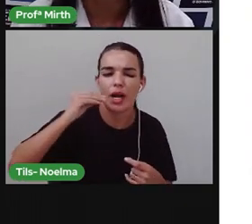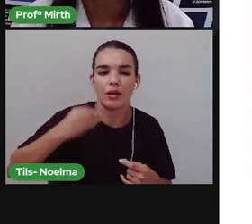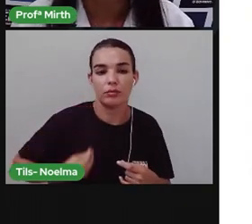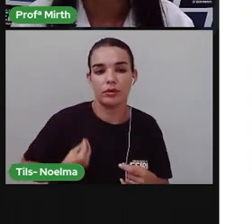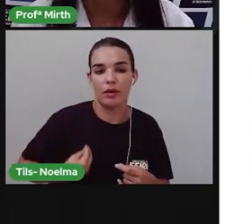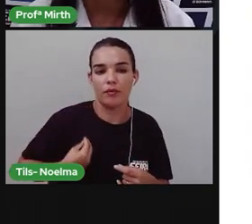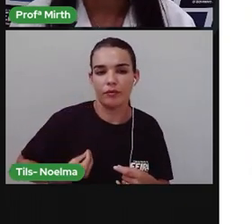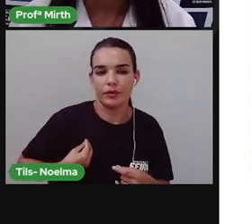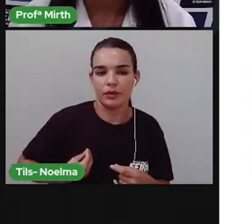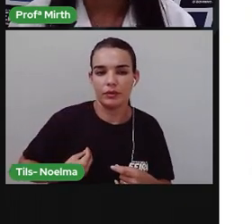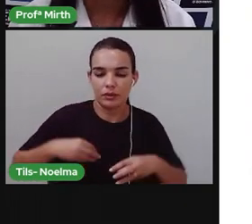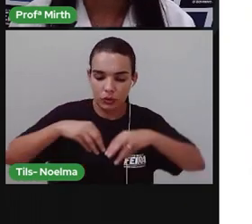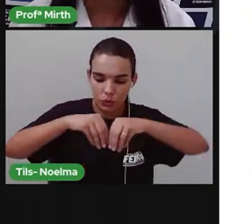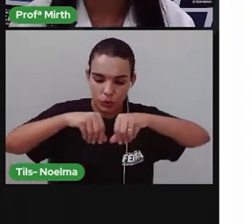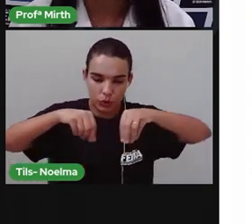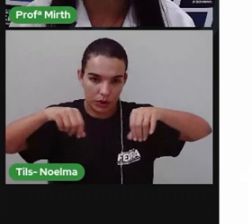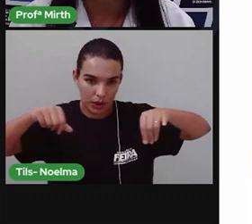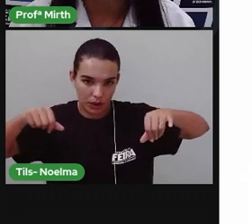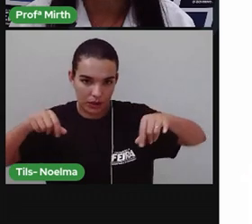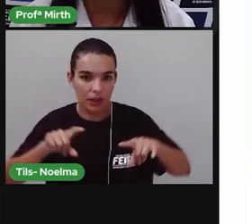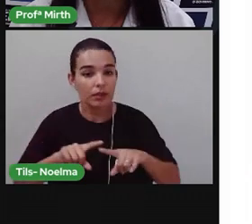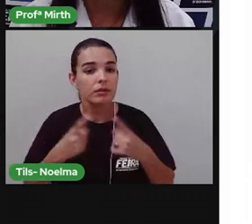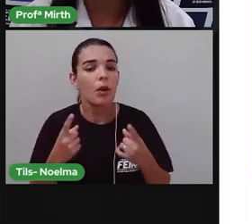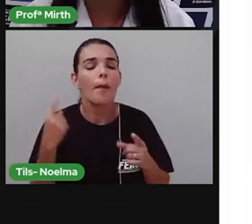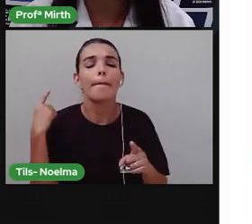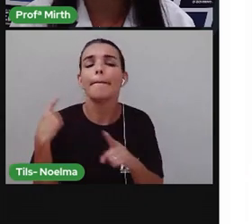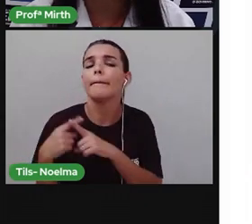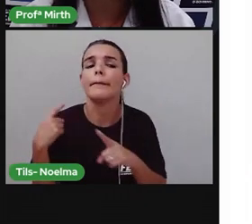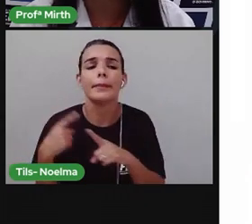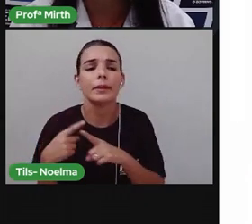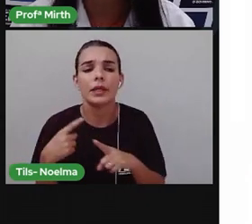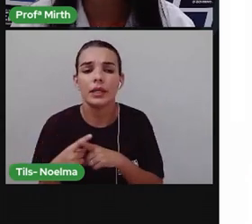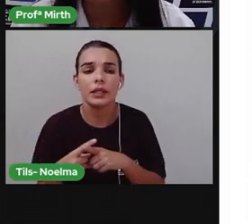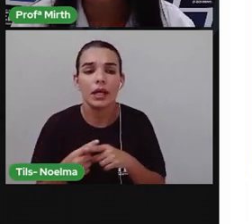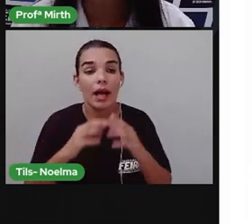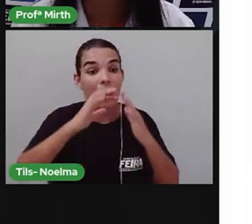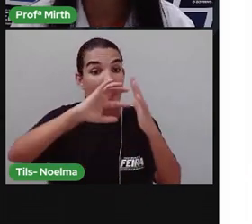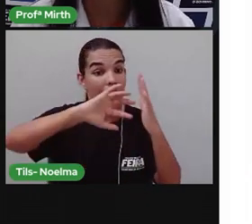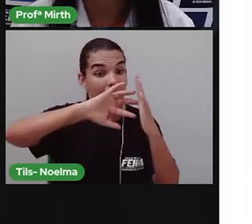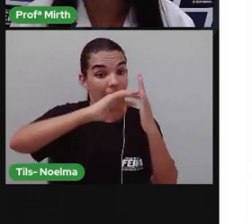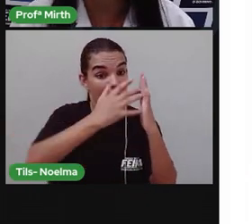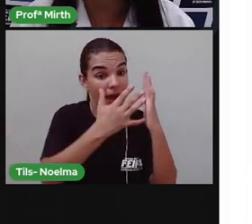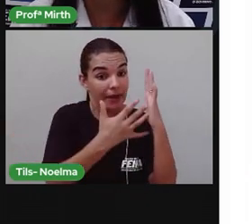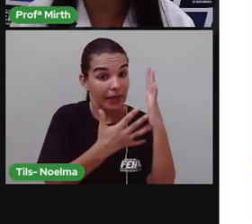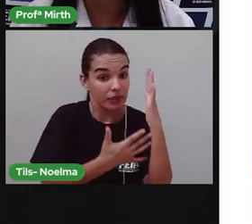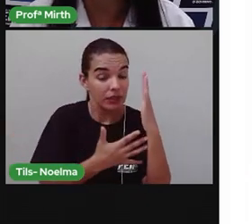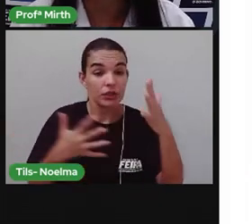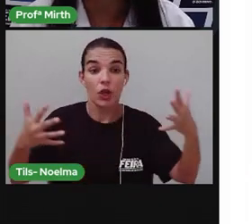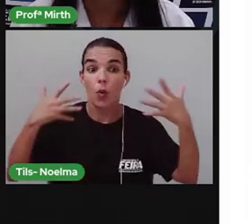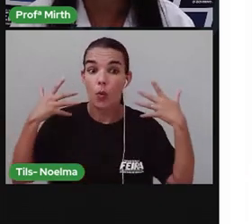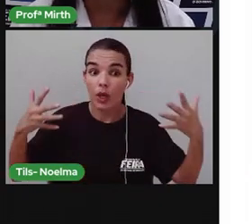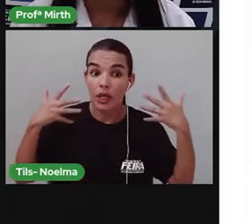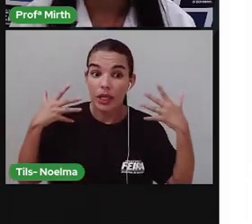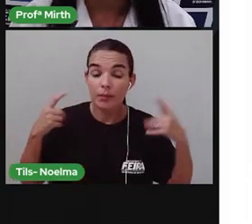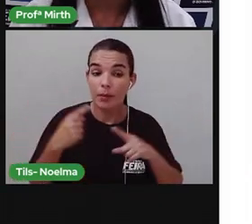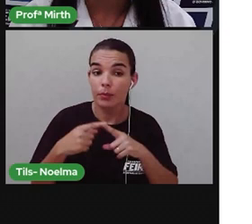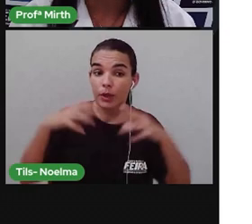desertificação Em razão de quê? Das características Do clima, né? Que é seco